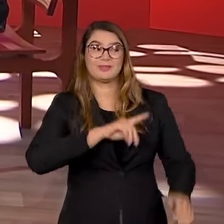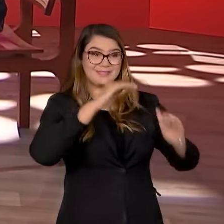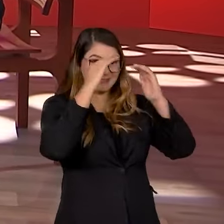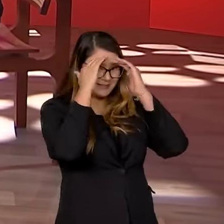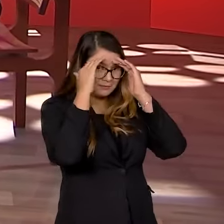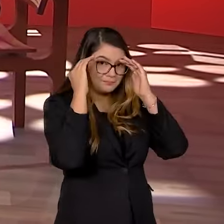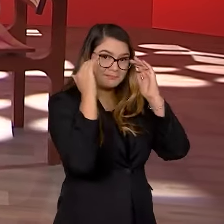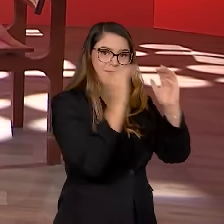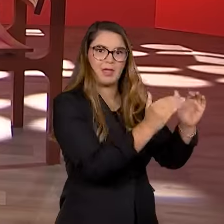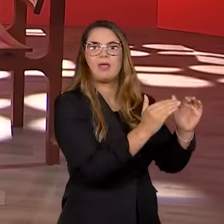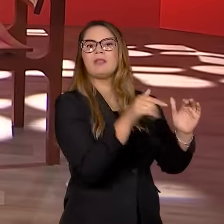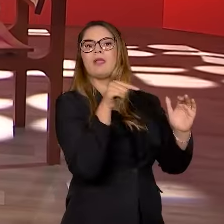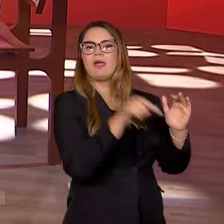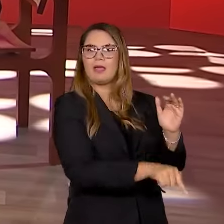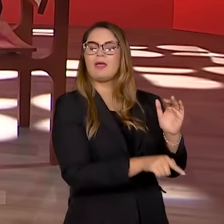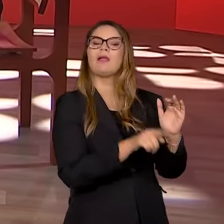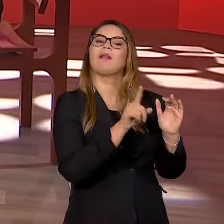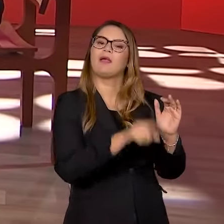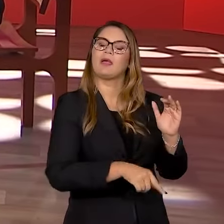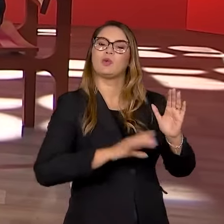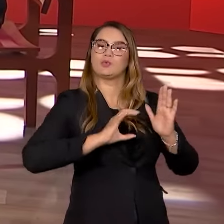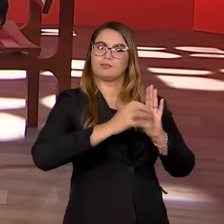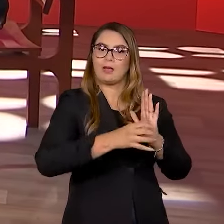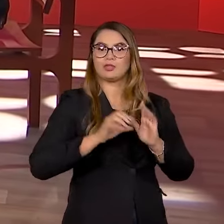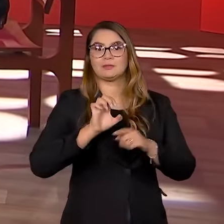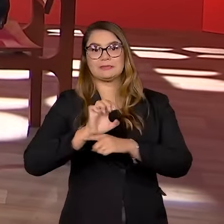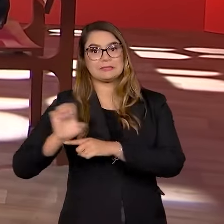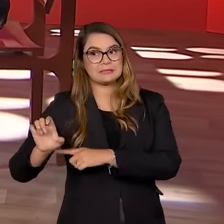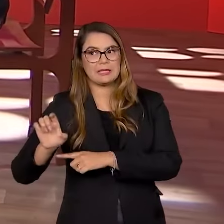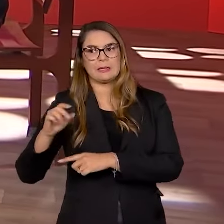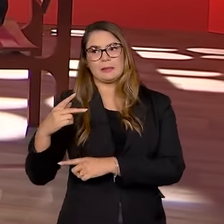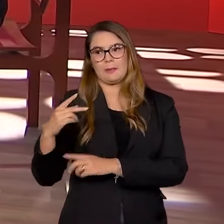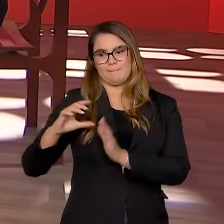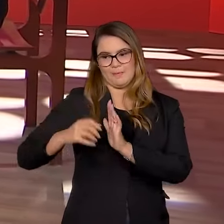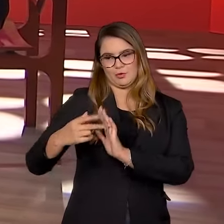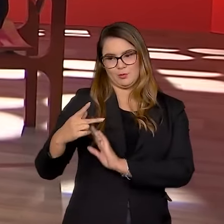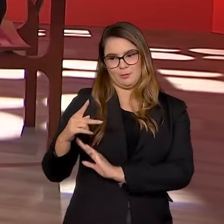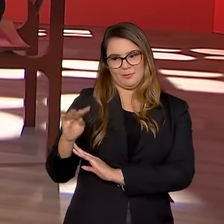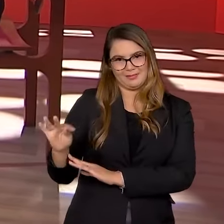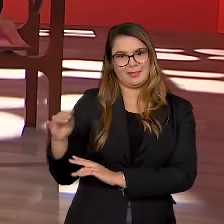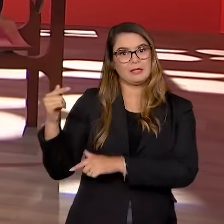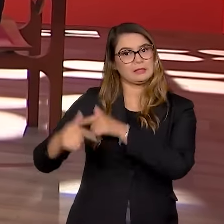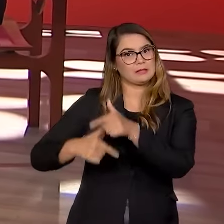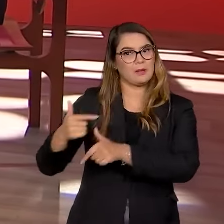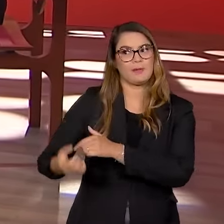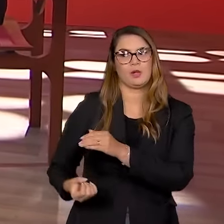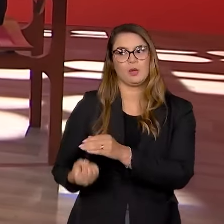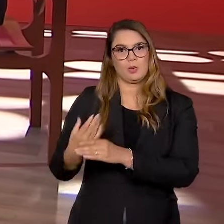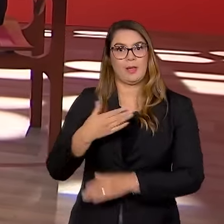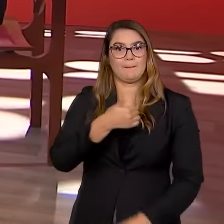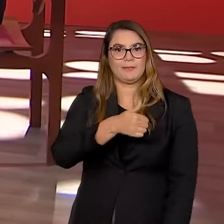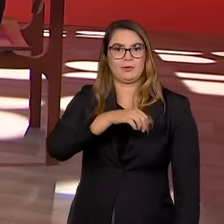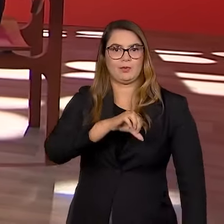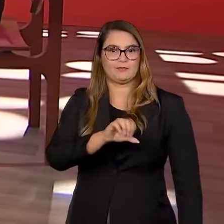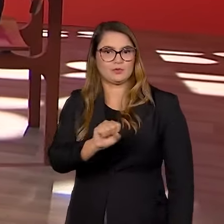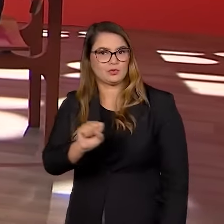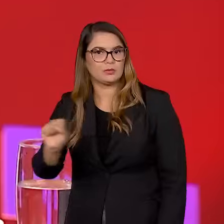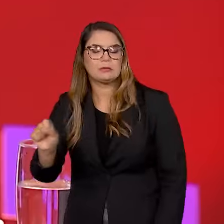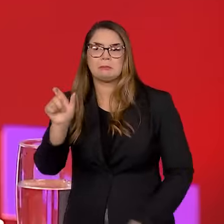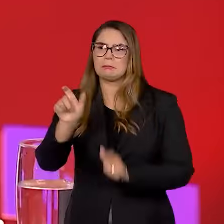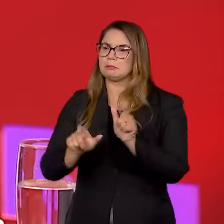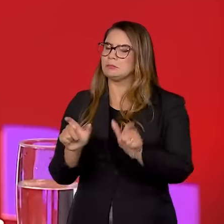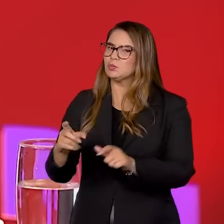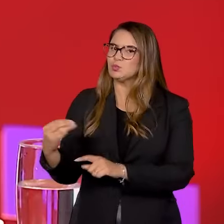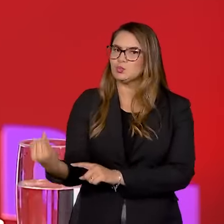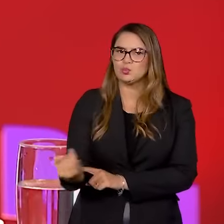e muito, pela qual, inclusive, os partidos de esquerda, em especial o PT, trabalharam na Constituinte em 88. Grandes figuras,